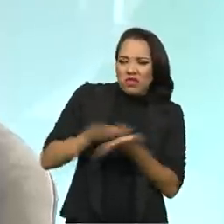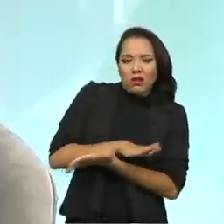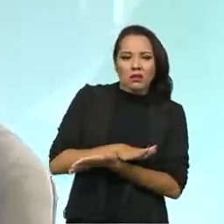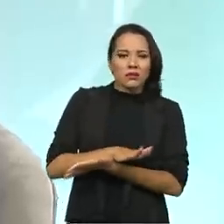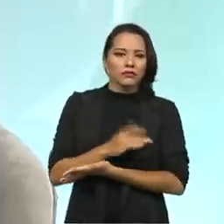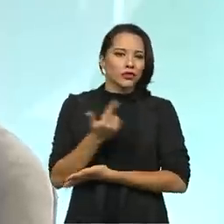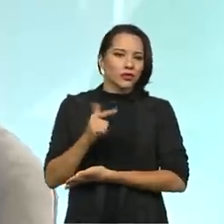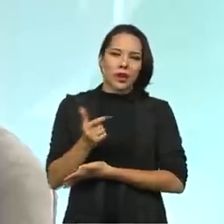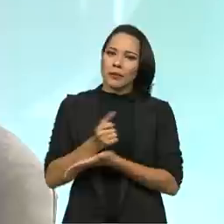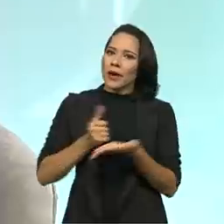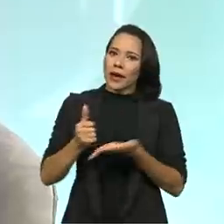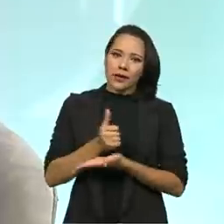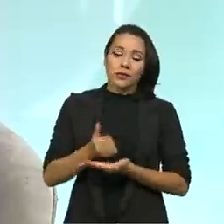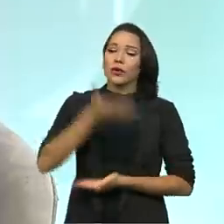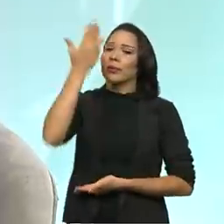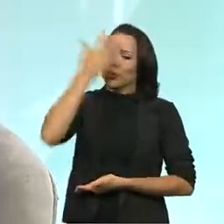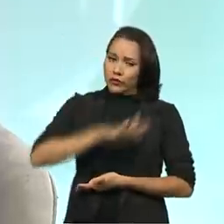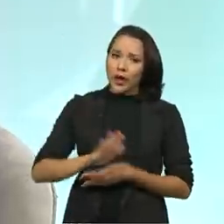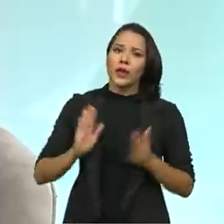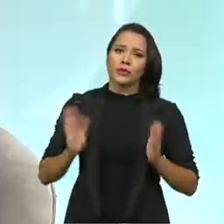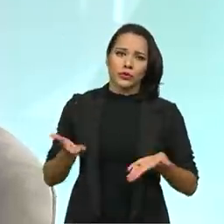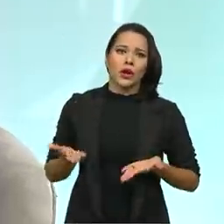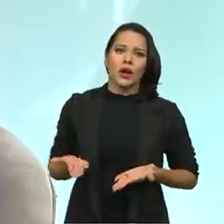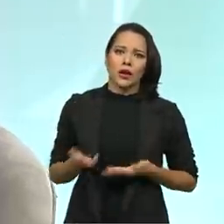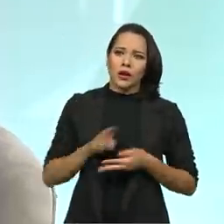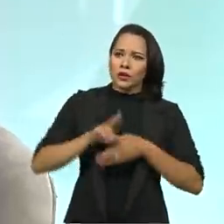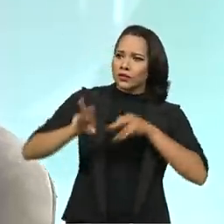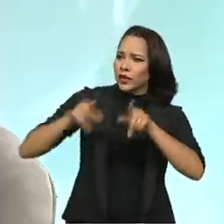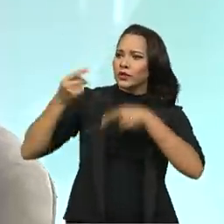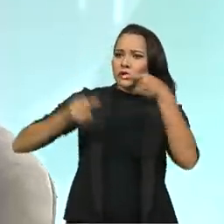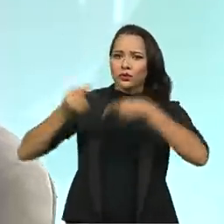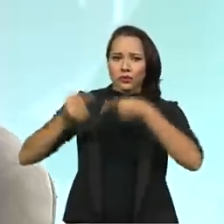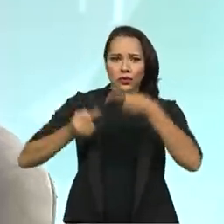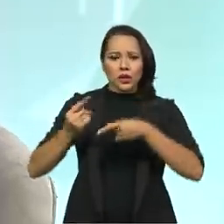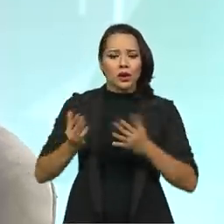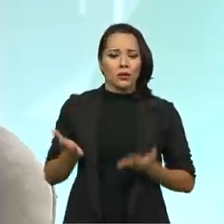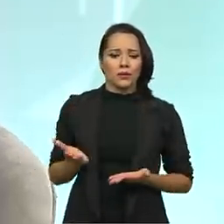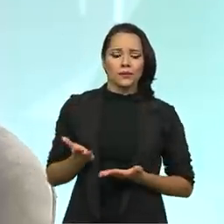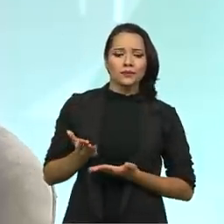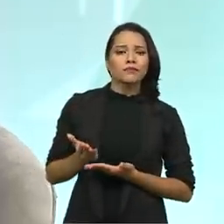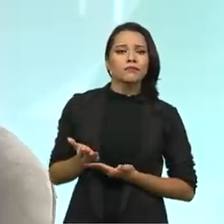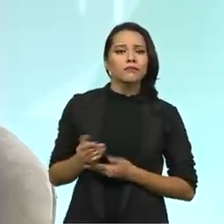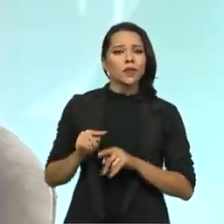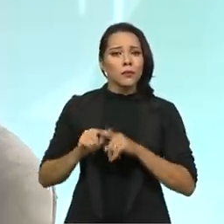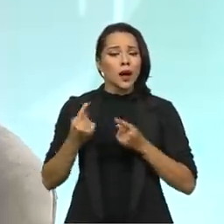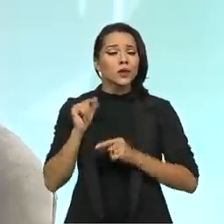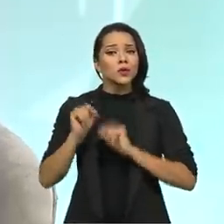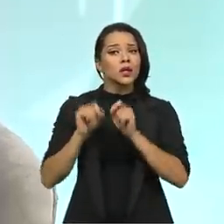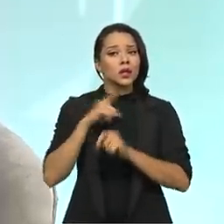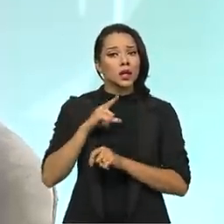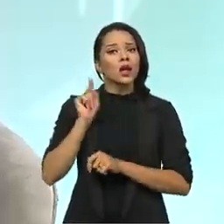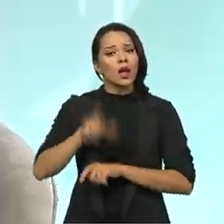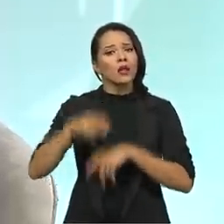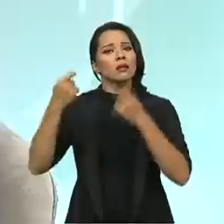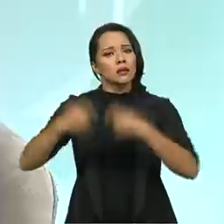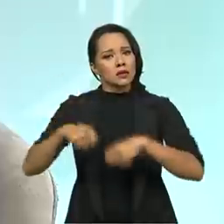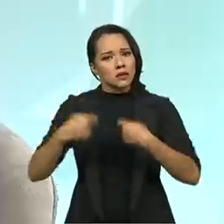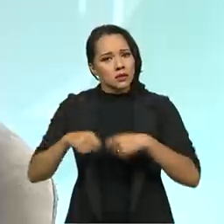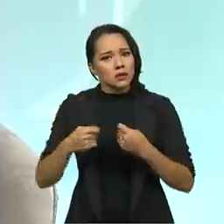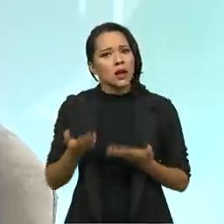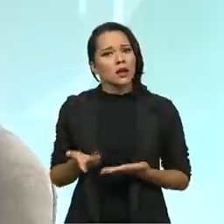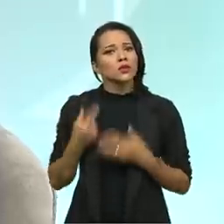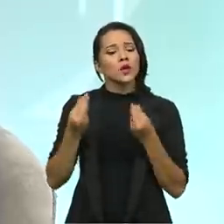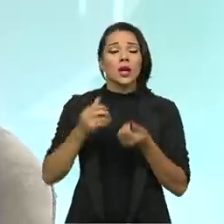amparo. Isso ficou provado agora recentemente em várias discussões que nós tivemos. Mas o que nós temos é uma necessidade de